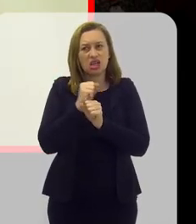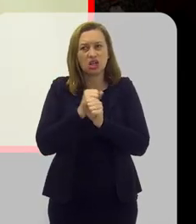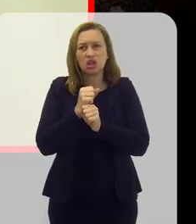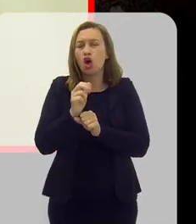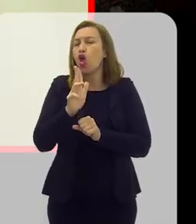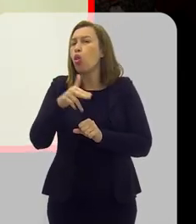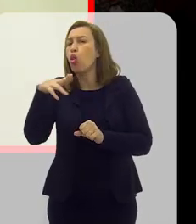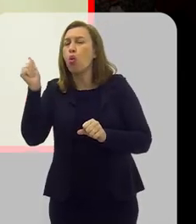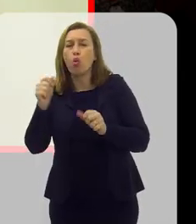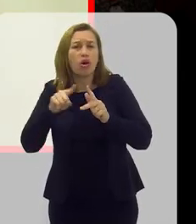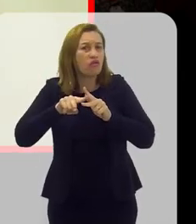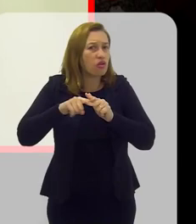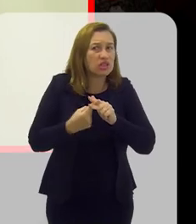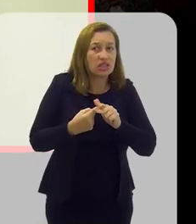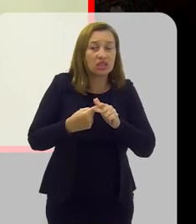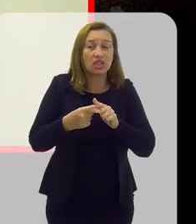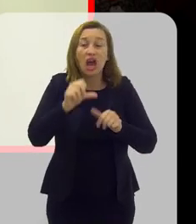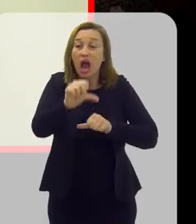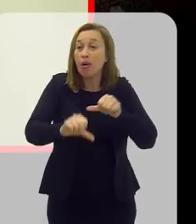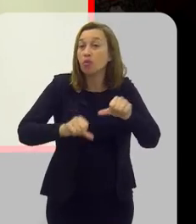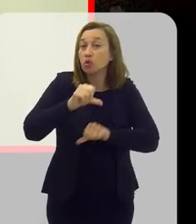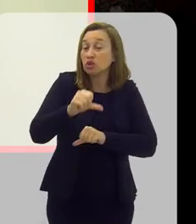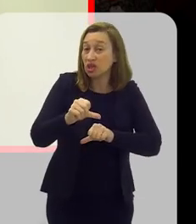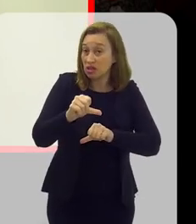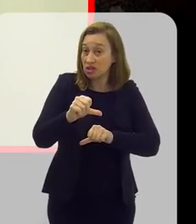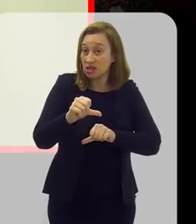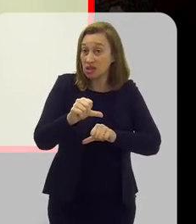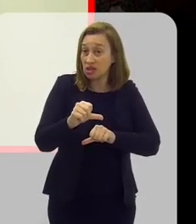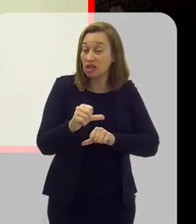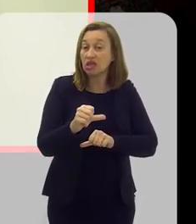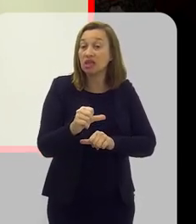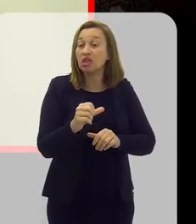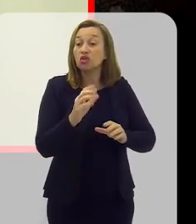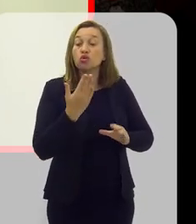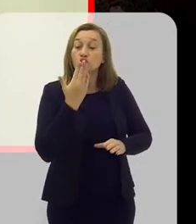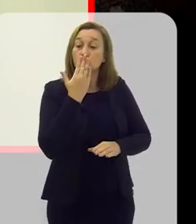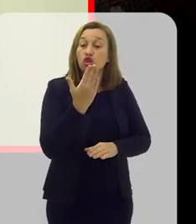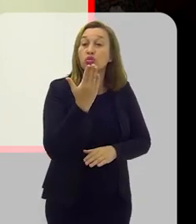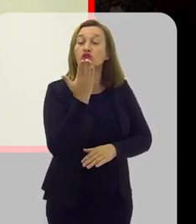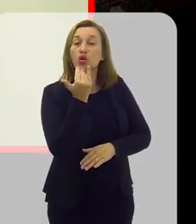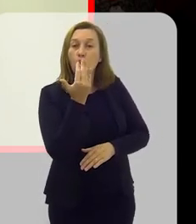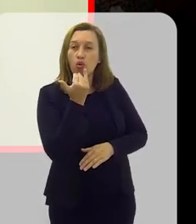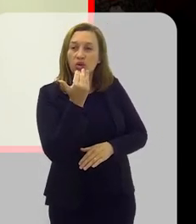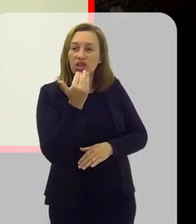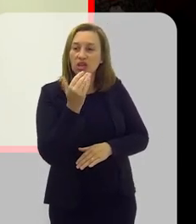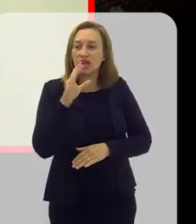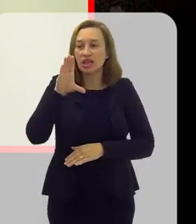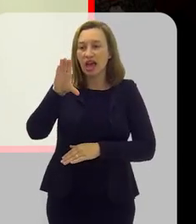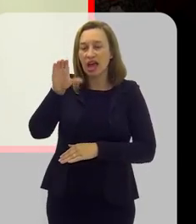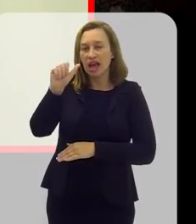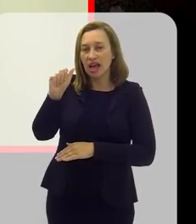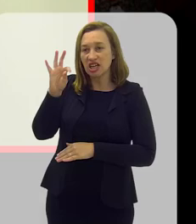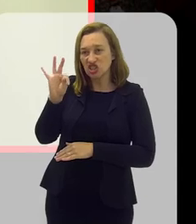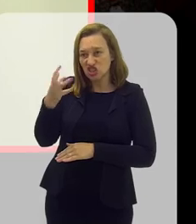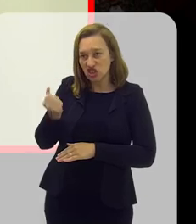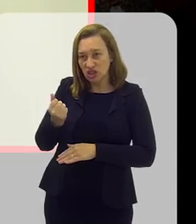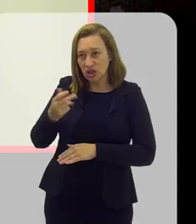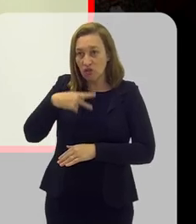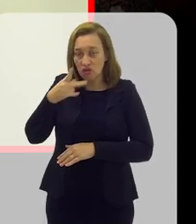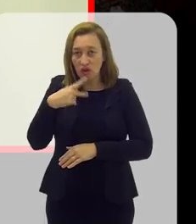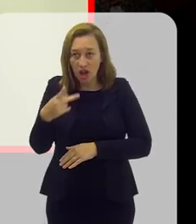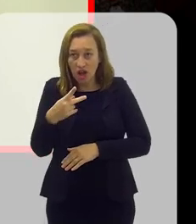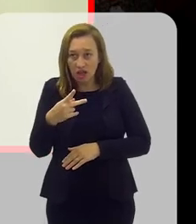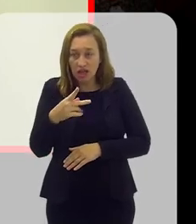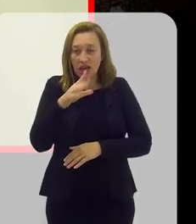nunca foi regulamentado. A mudança da cantina escolar, ela é necessária. A cantina escolar, que eu falo,